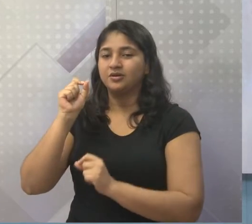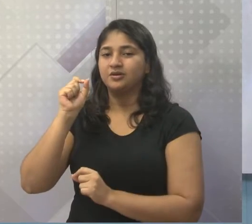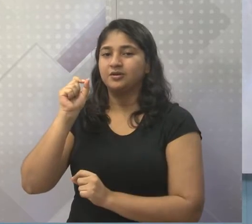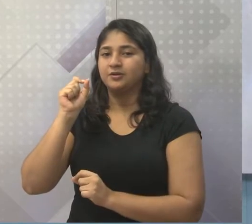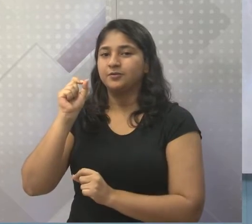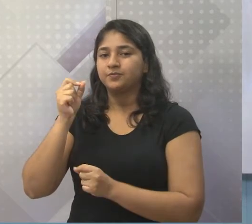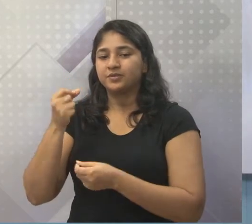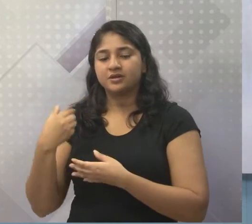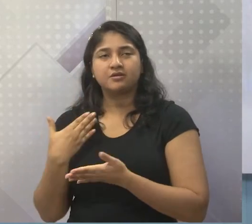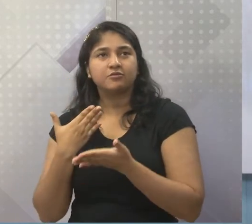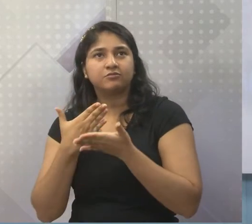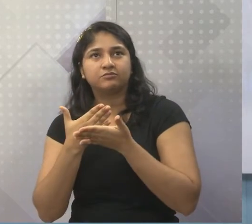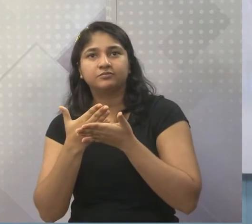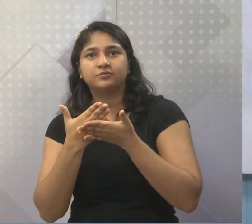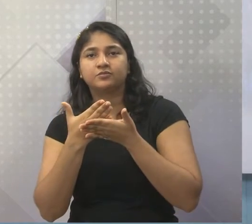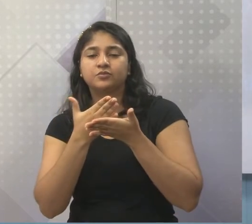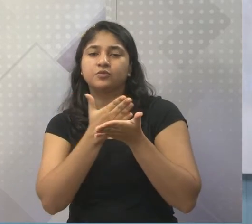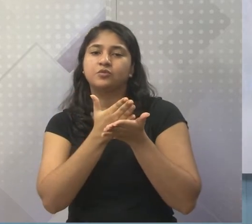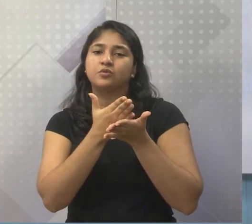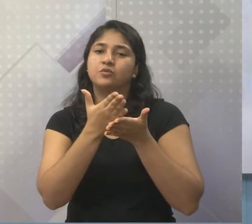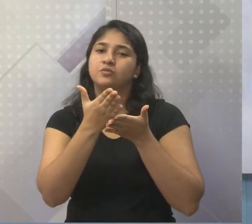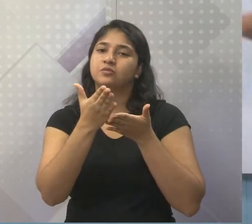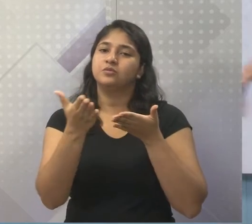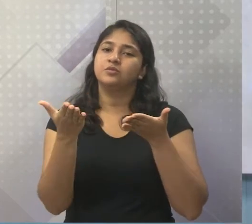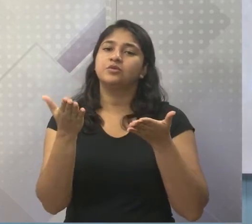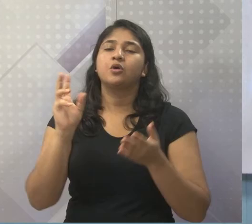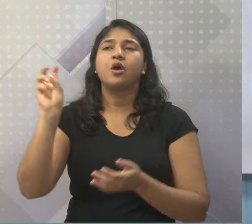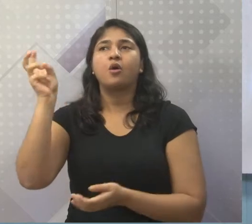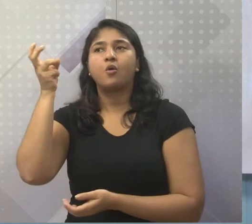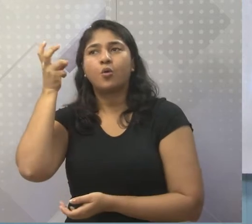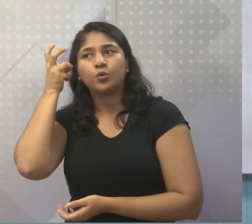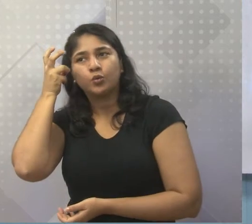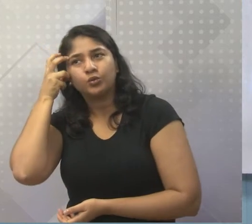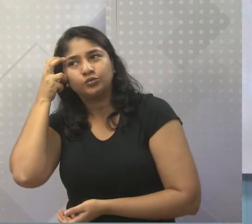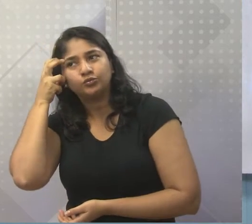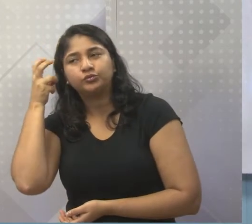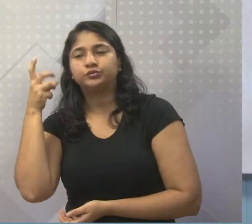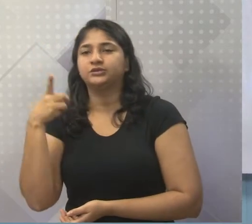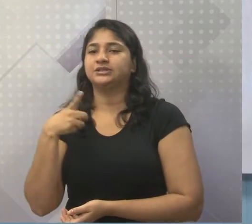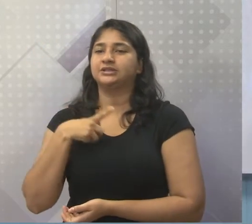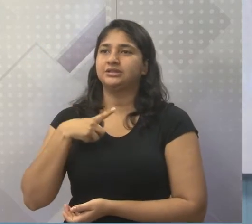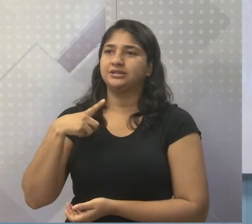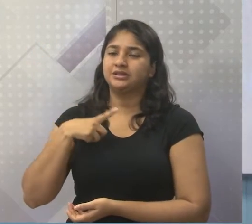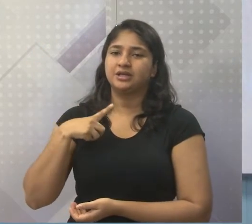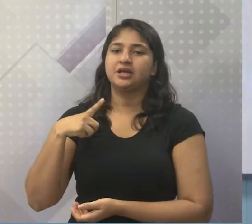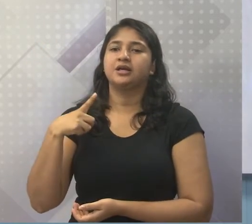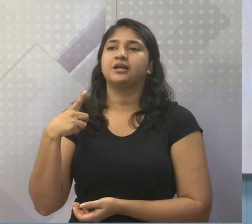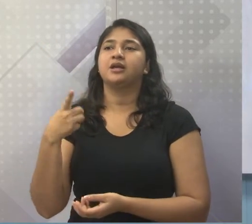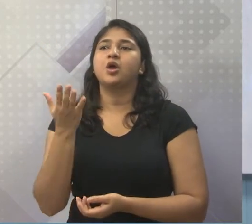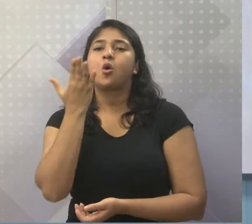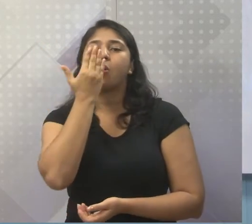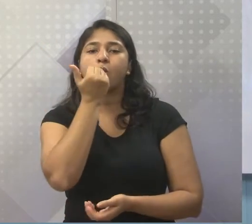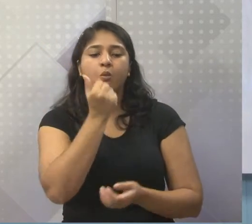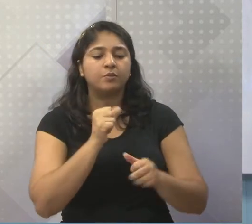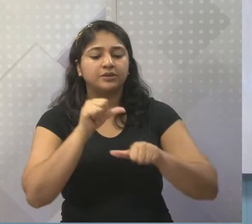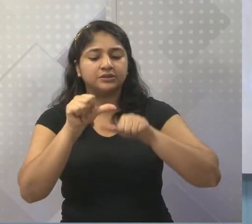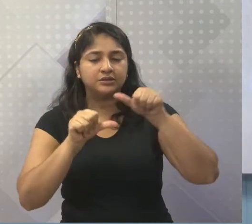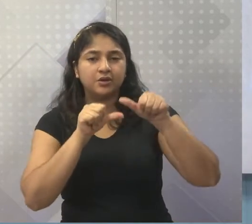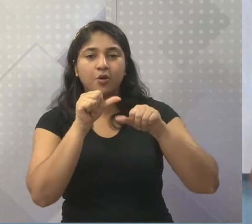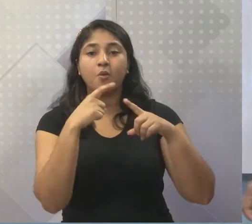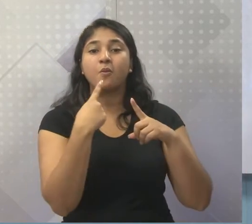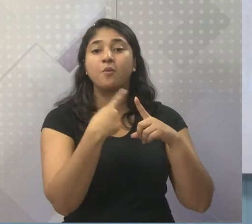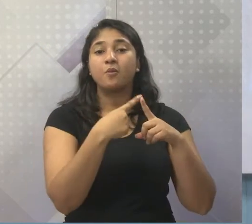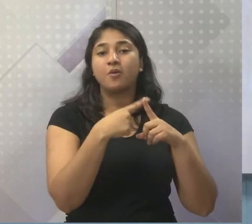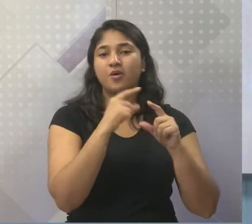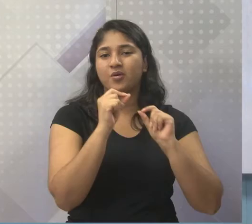ele passou a ter culturas, a ter transformações de alimentos por conta